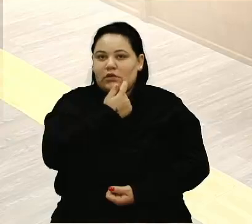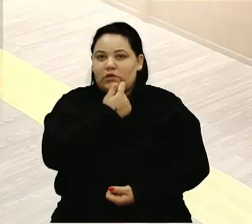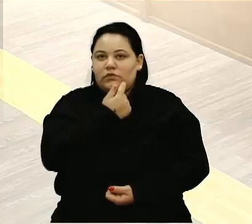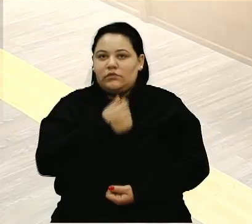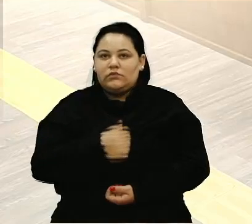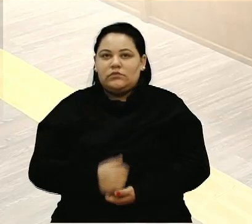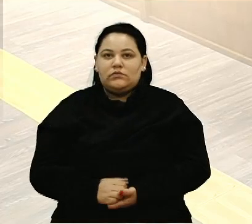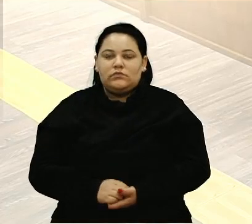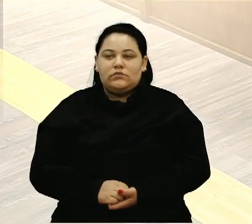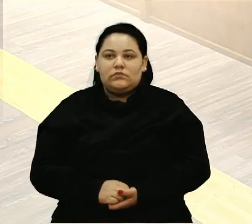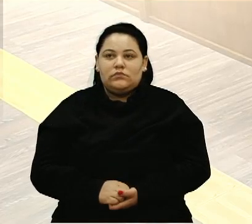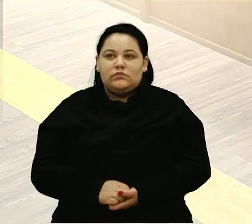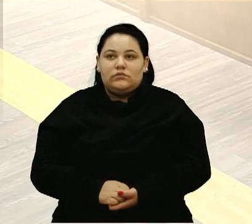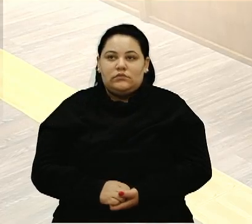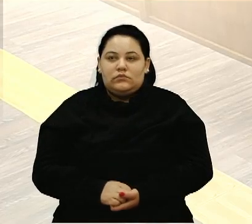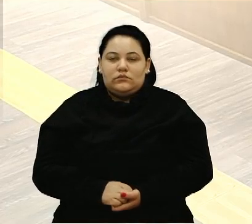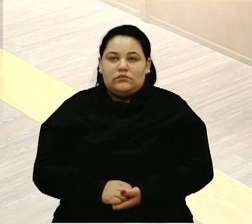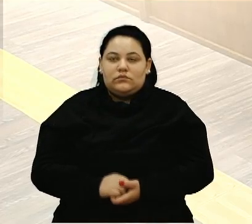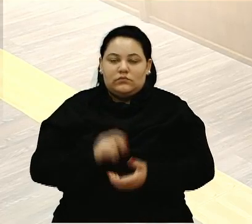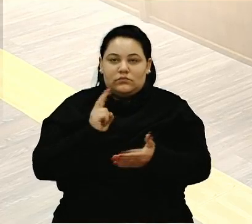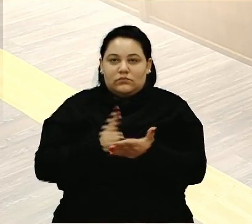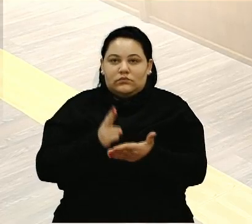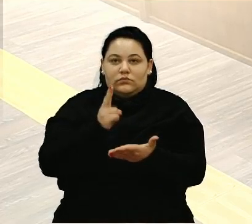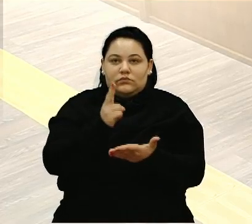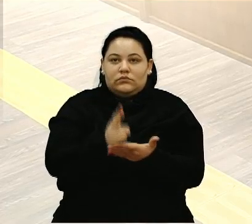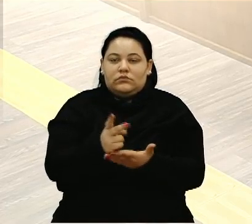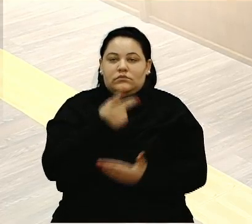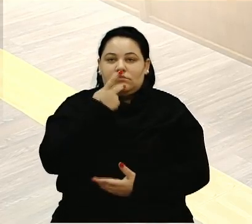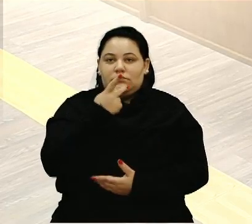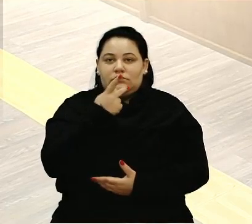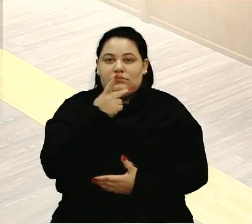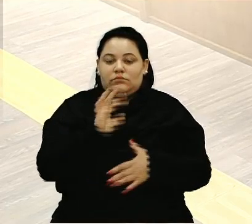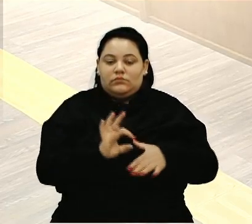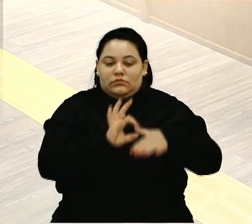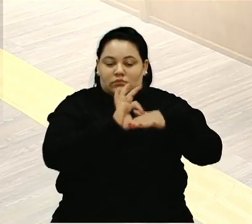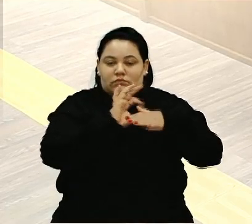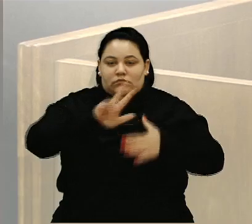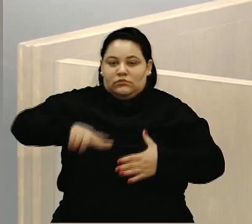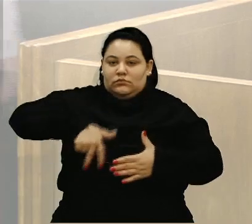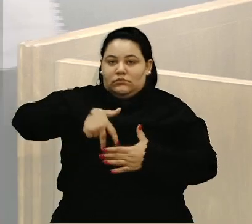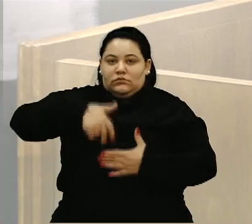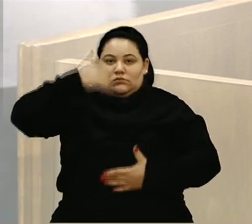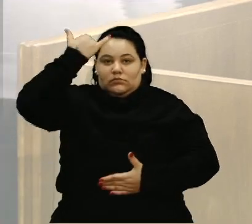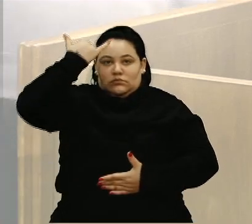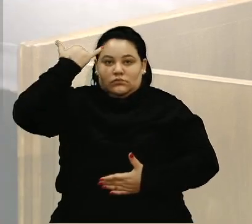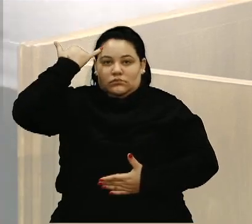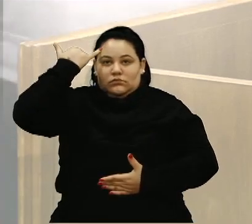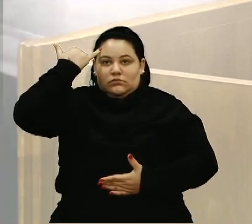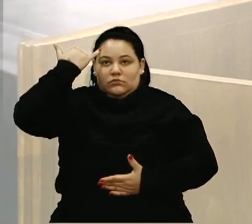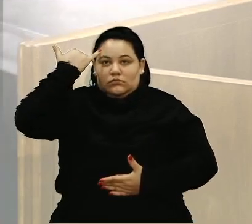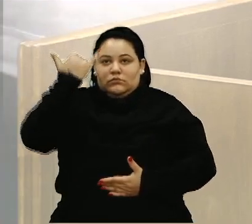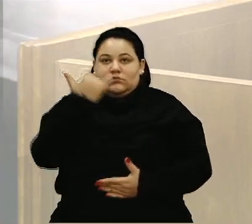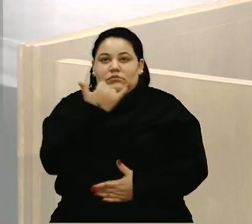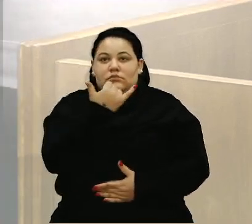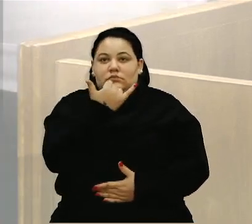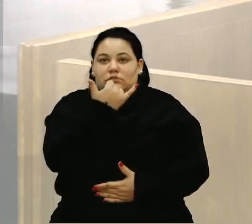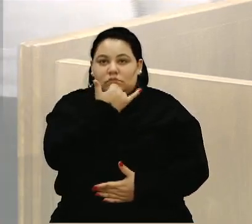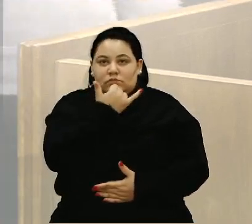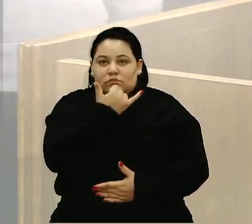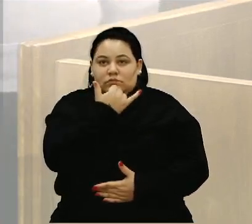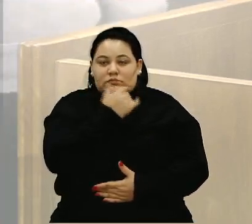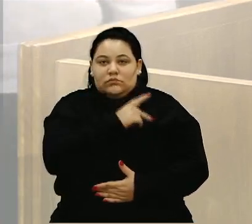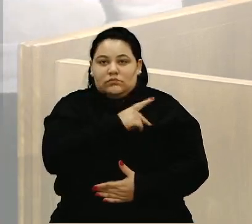Seguimos, então, declaração de líder, PSB, na tribuna, vereador Zé D'Ambrosio. Desculpa, presidente, declaração de líder para União Brasil.